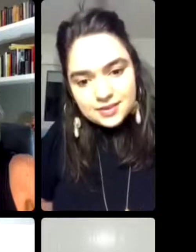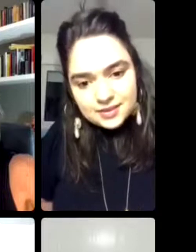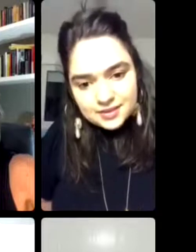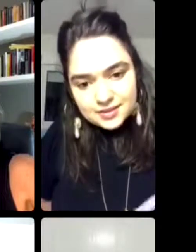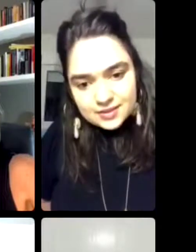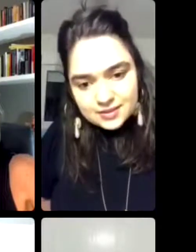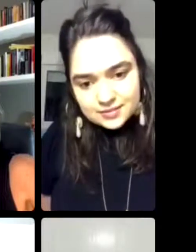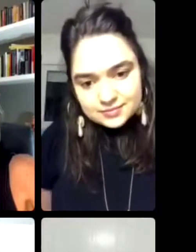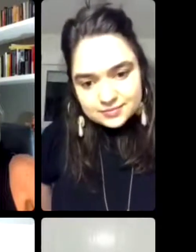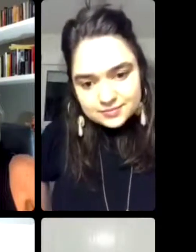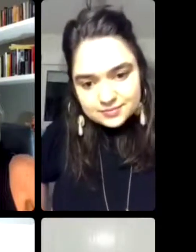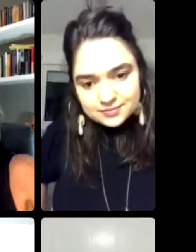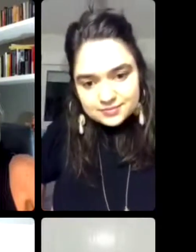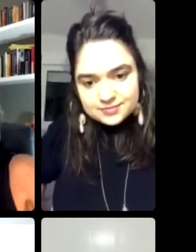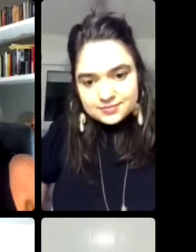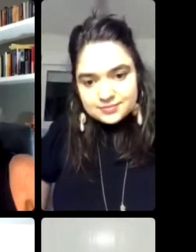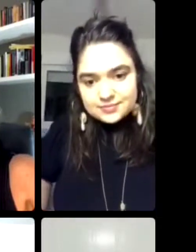a gente vai driblando